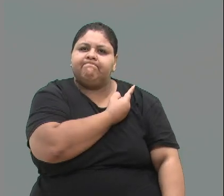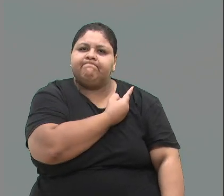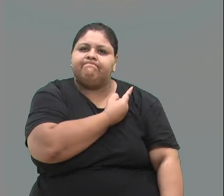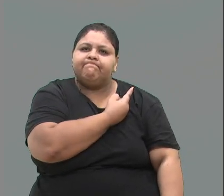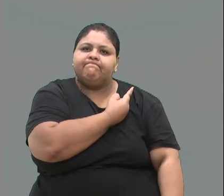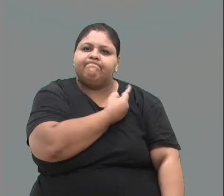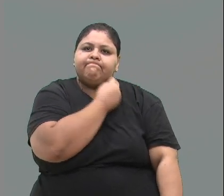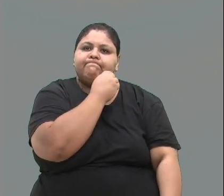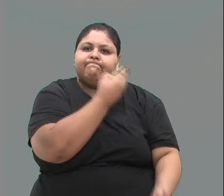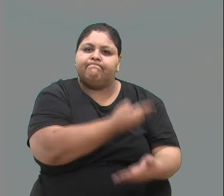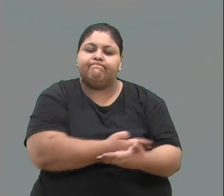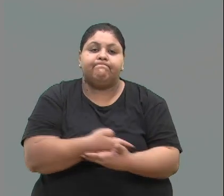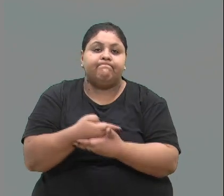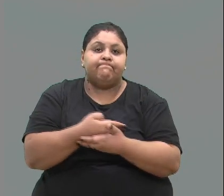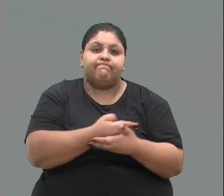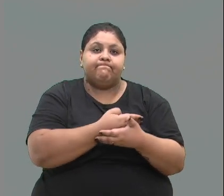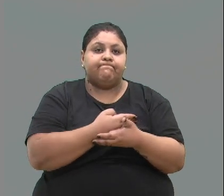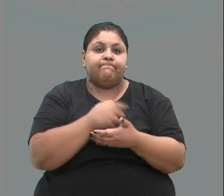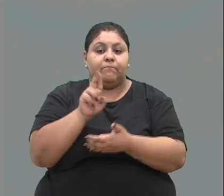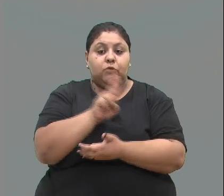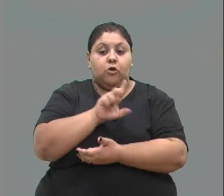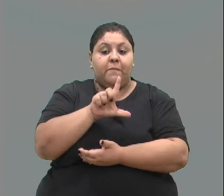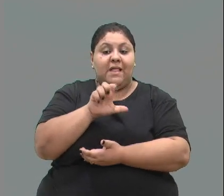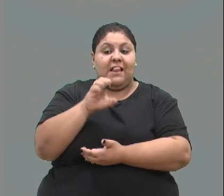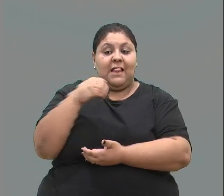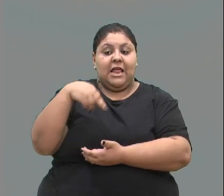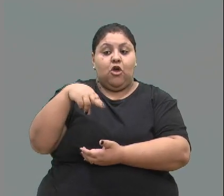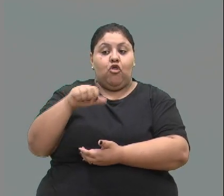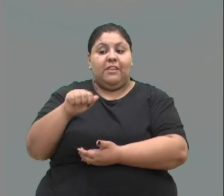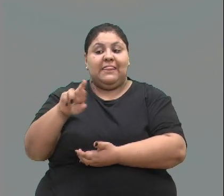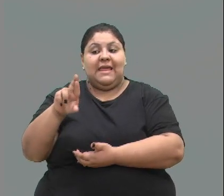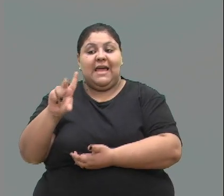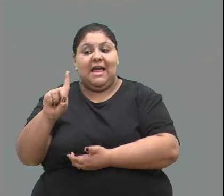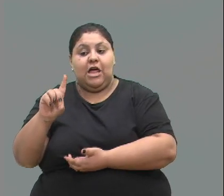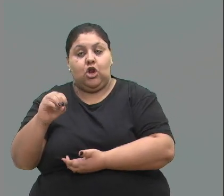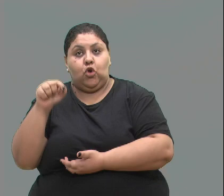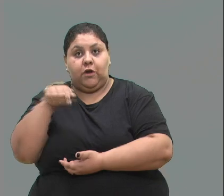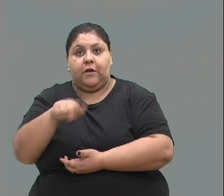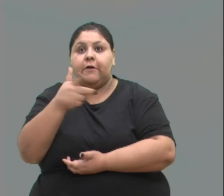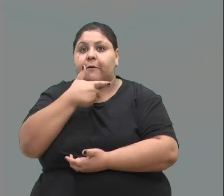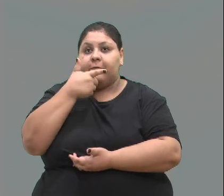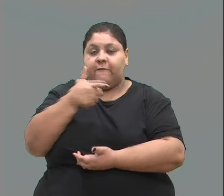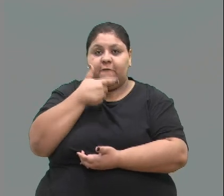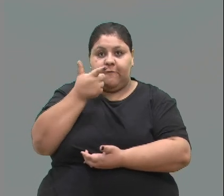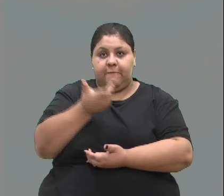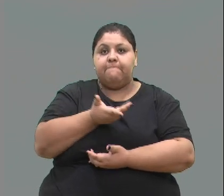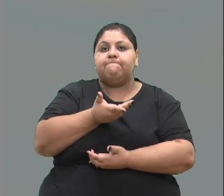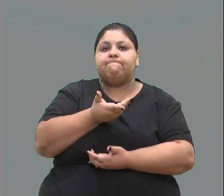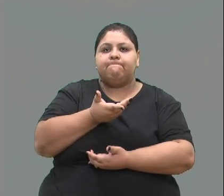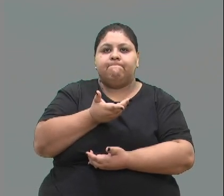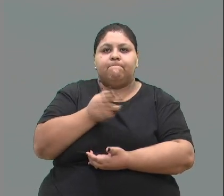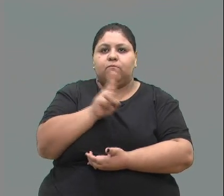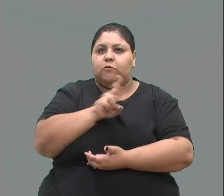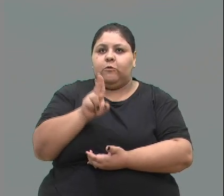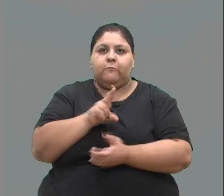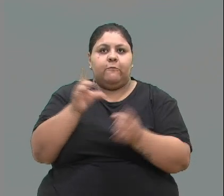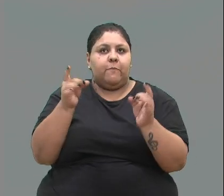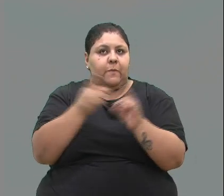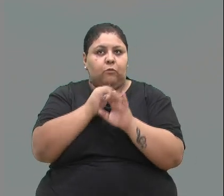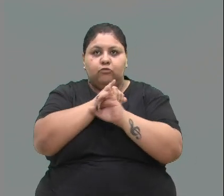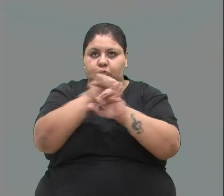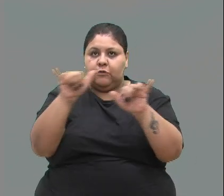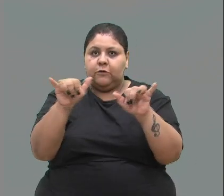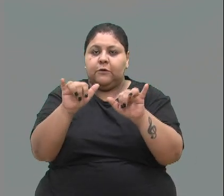recém-nascido, identificado como Leonardo, eu aqui tratei de tirar o nome completo, apesar de estar amplamente divulgado,